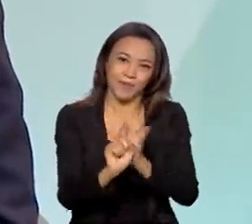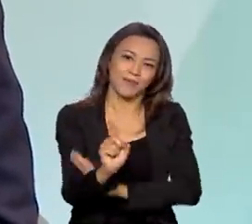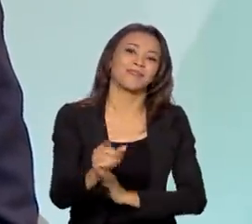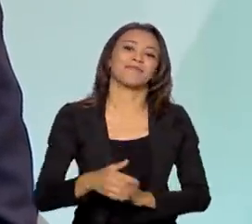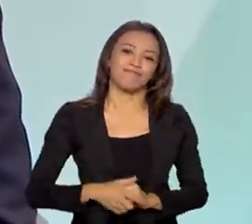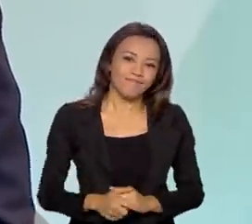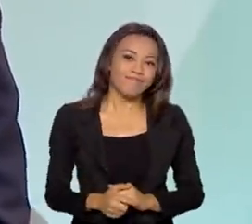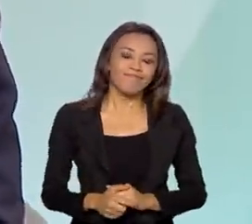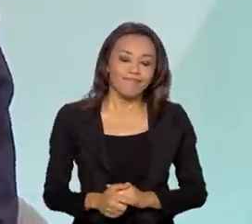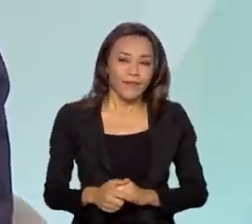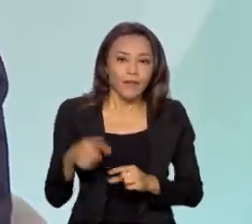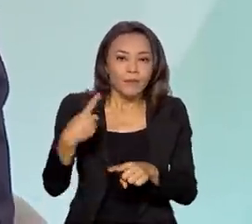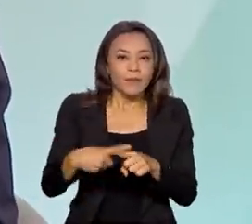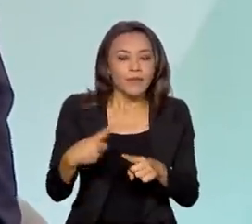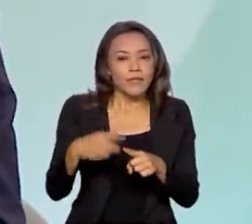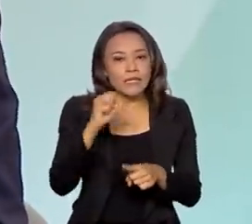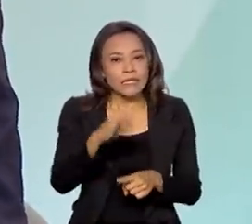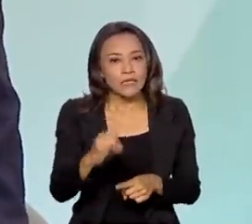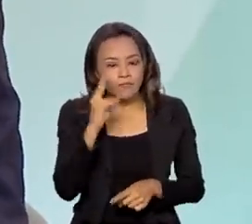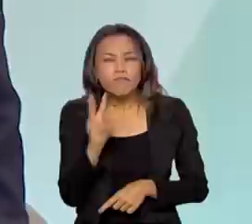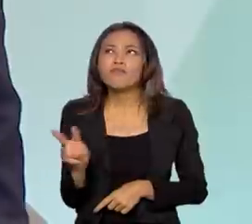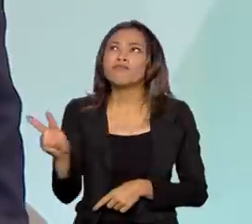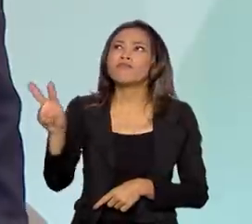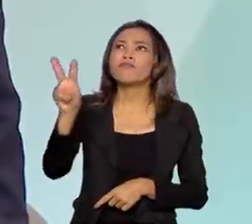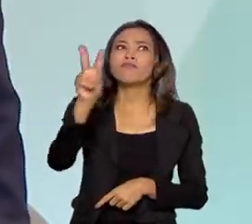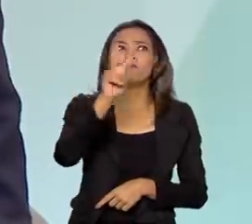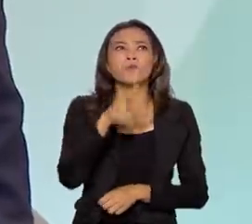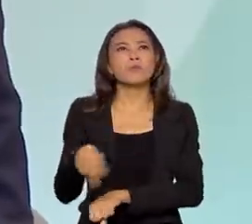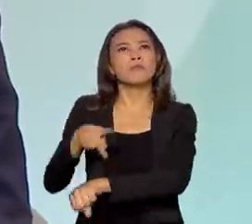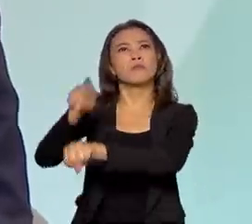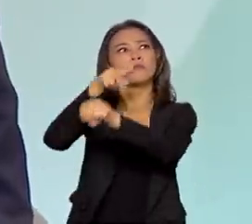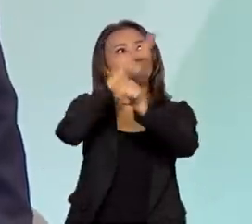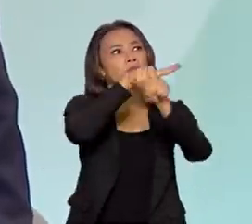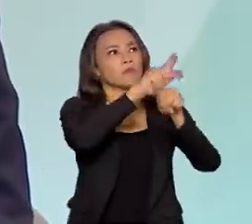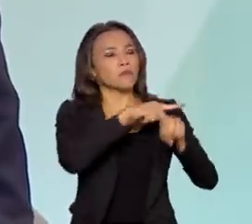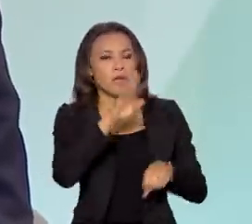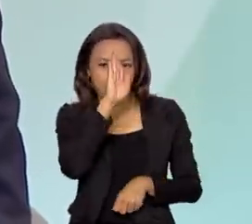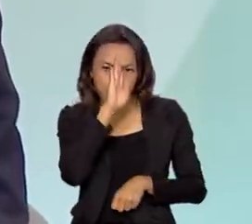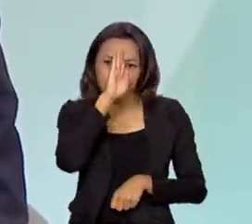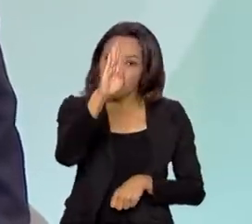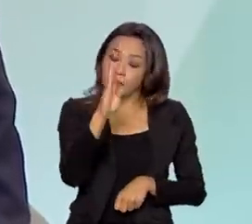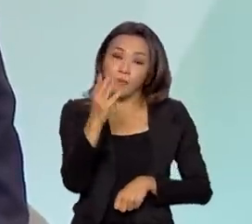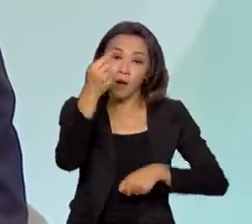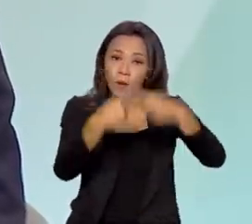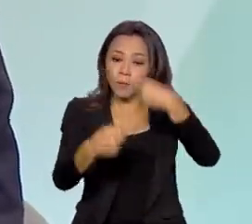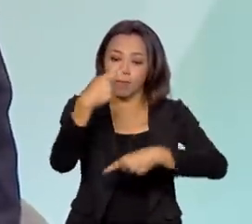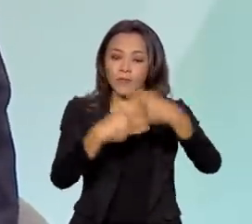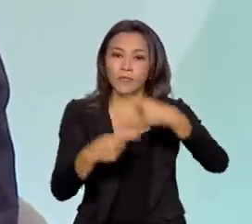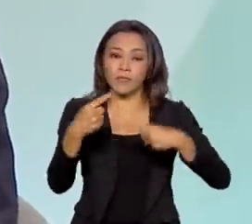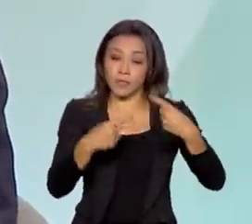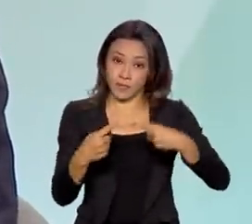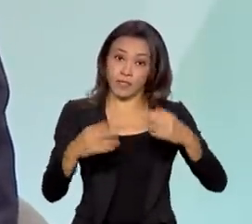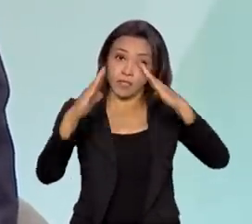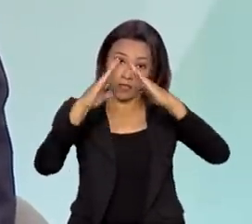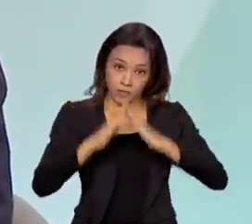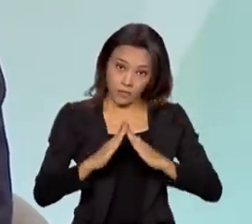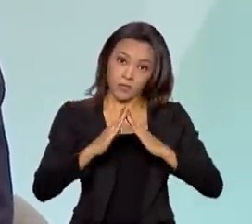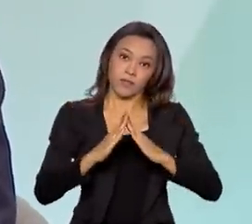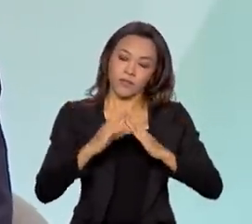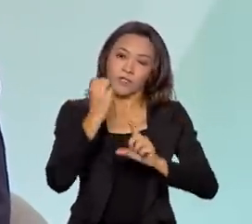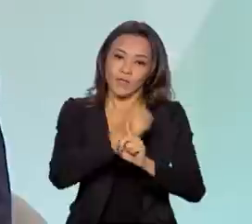porque se nós olharmos ao redor do mundo, a principal política de habitação social